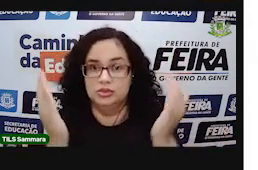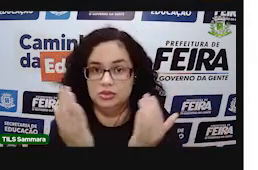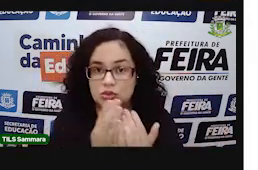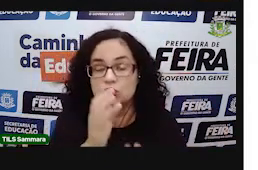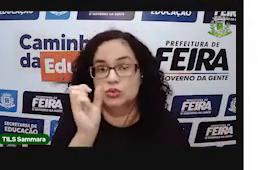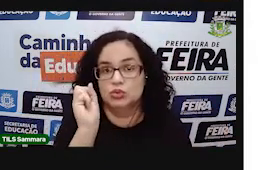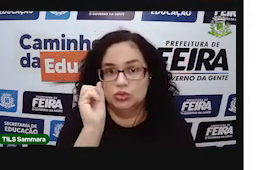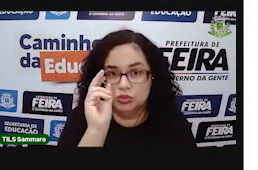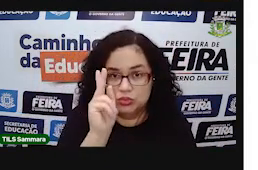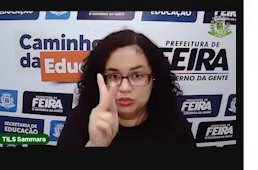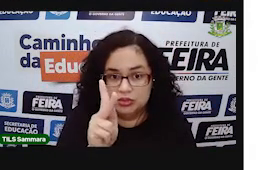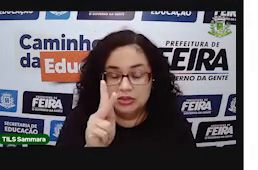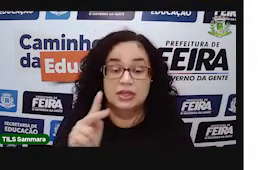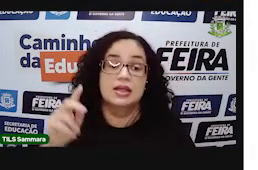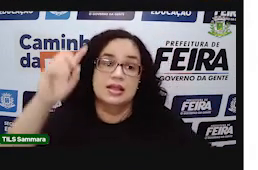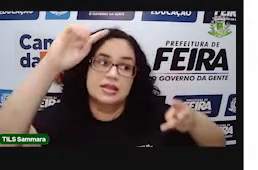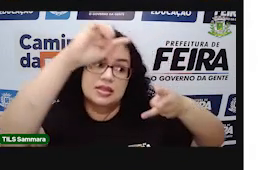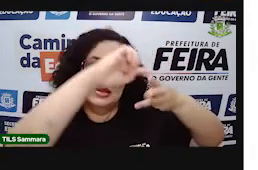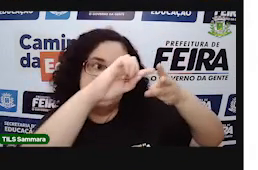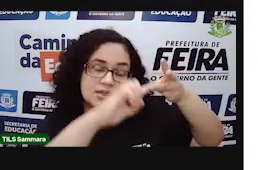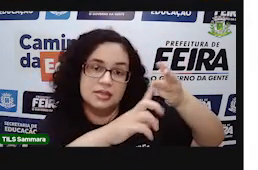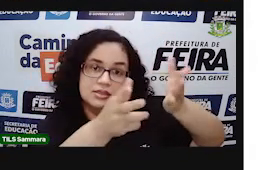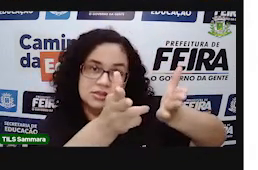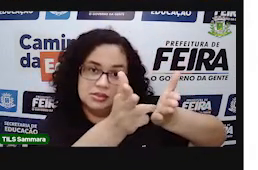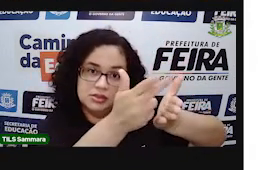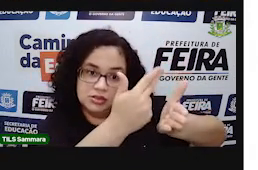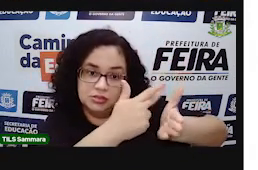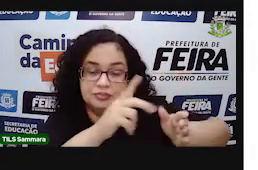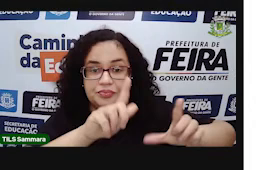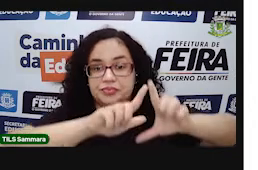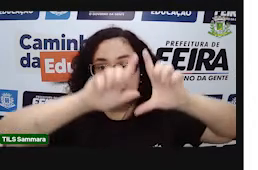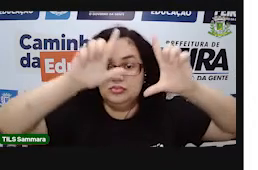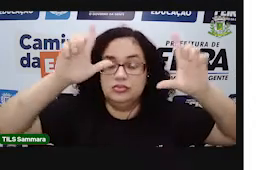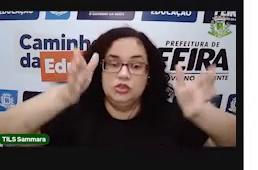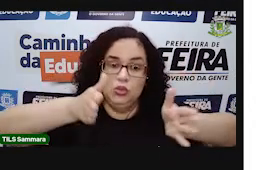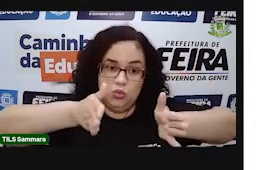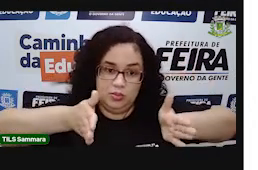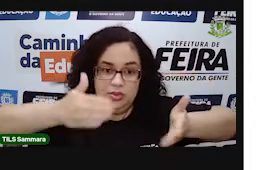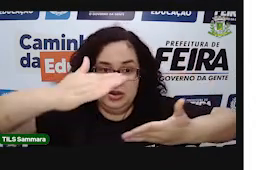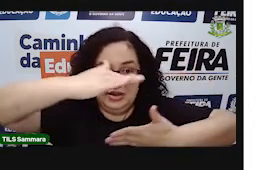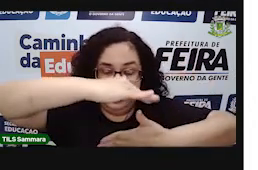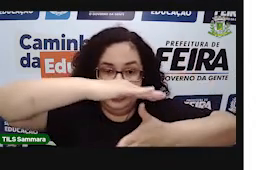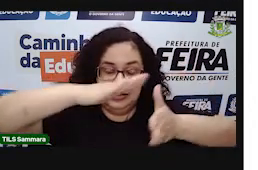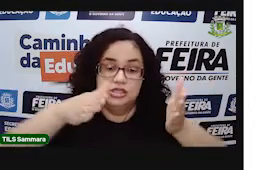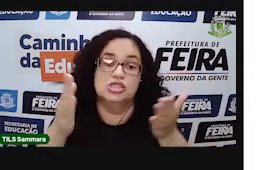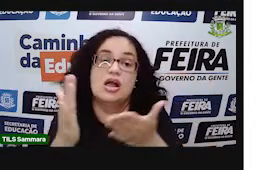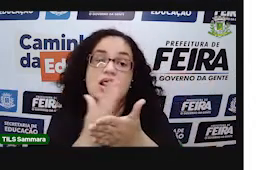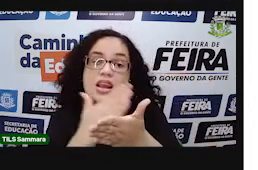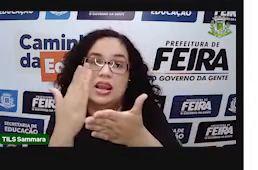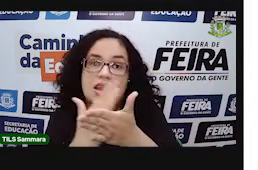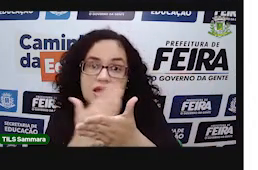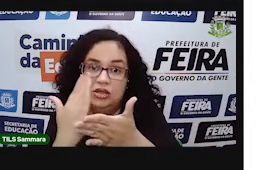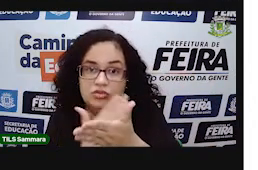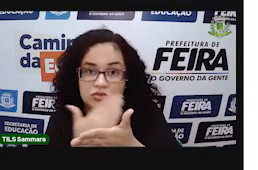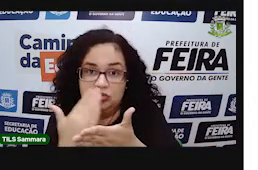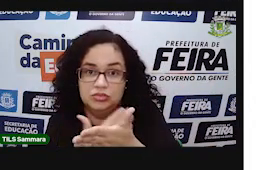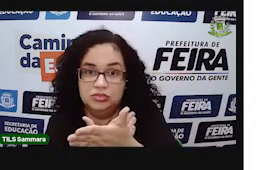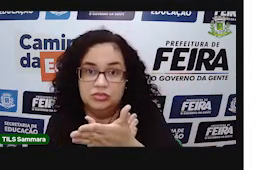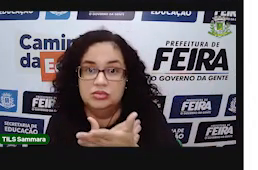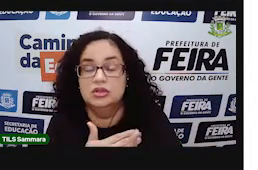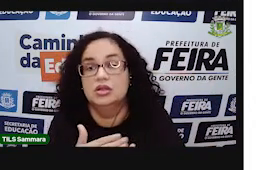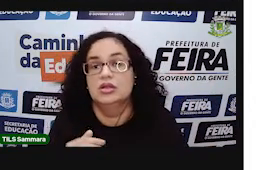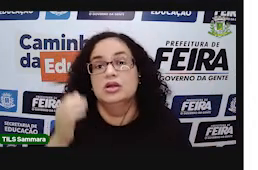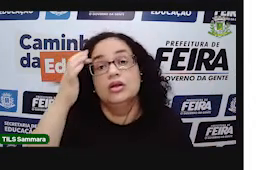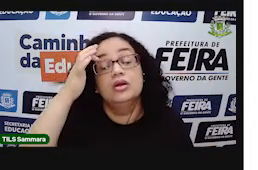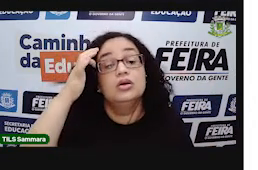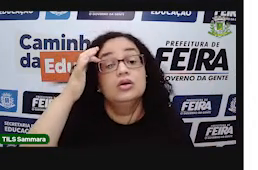coisa também de corpos redondos. Então, três figurinhas aparecendo aí na sua tela. Uma caixa, livros,